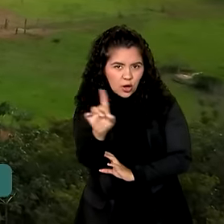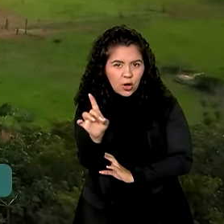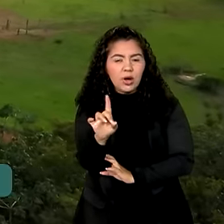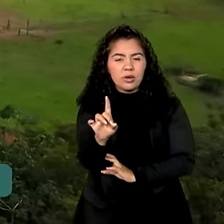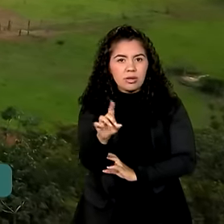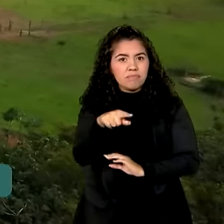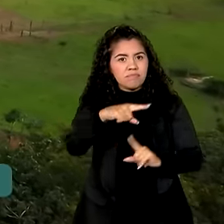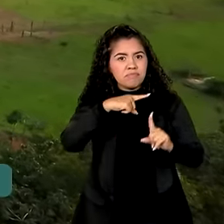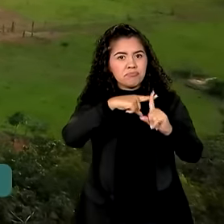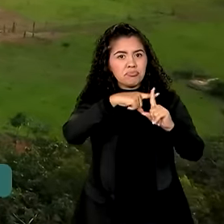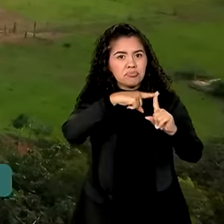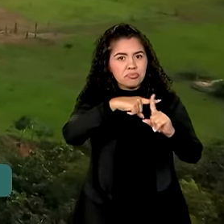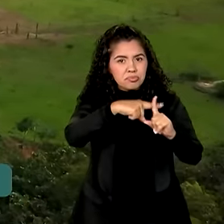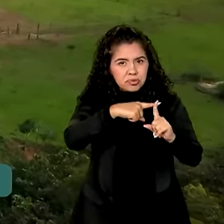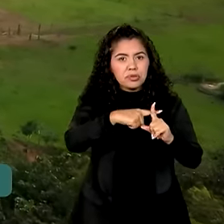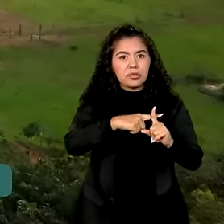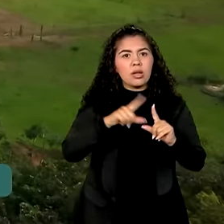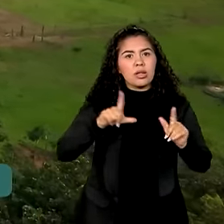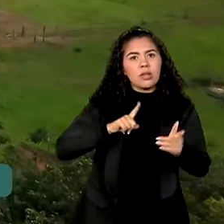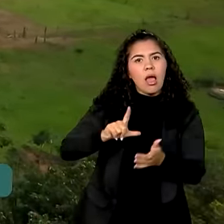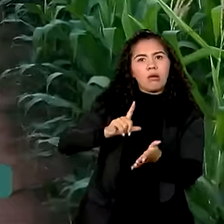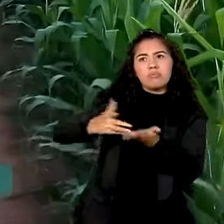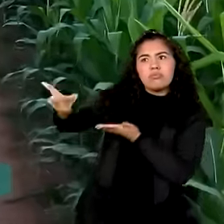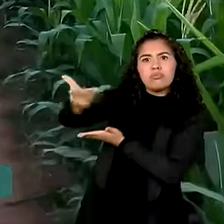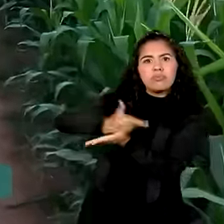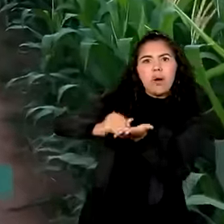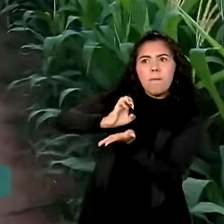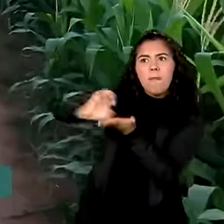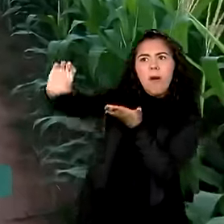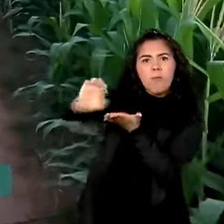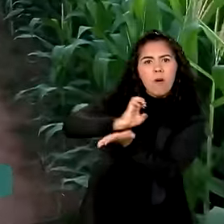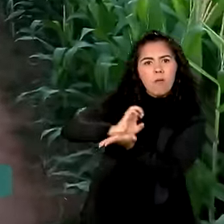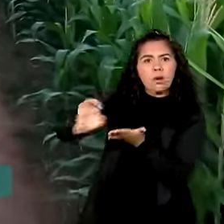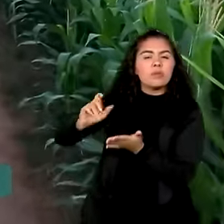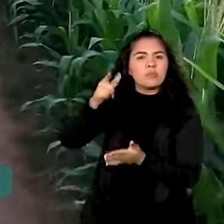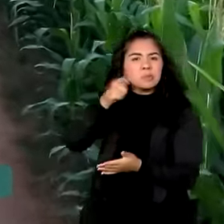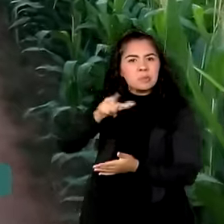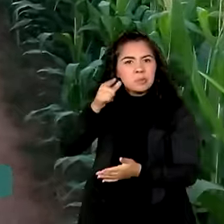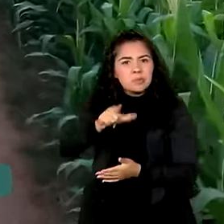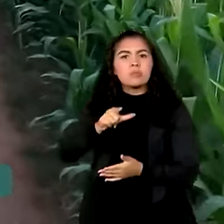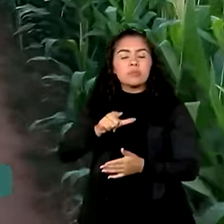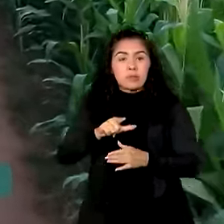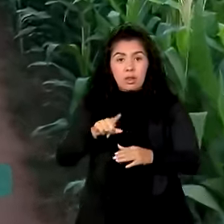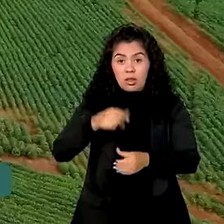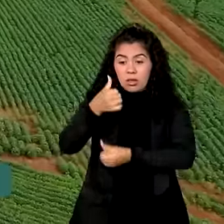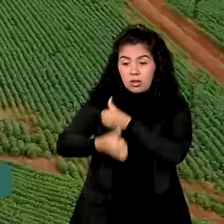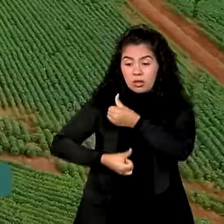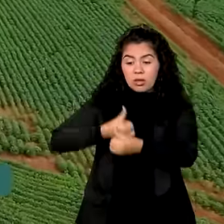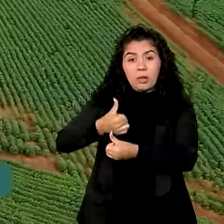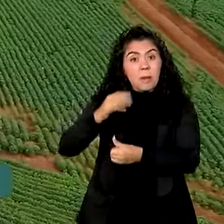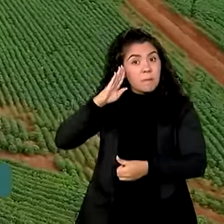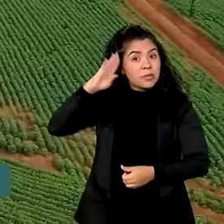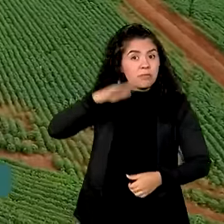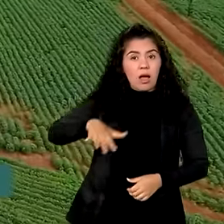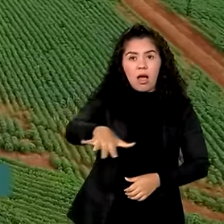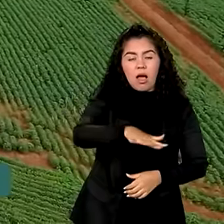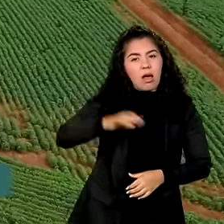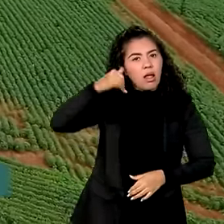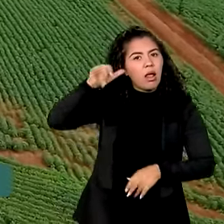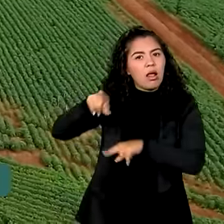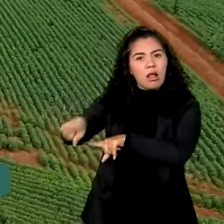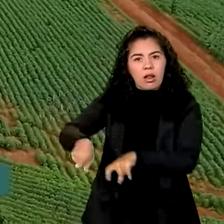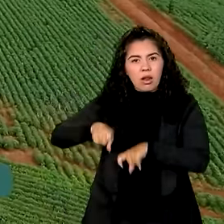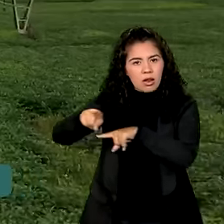saldos positivos nas trocas externas também foi registrada em todo o primeiro semestre, com destaque para o agronegócio.